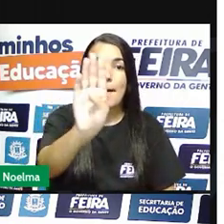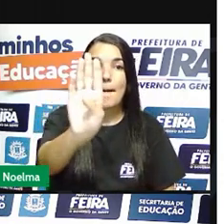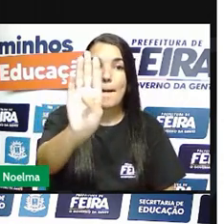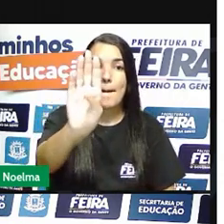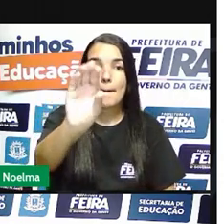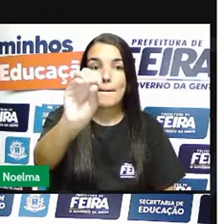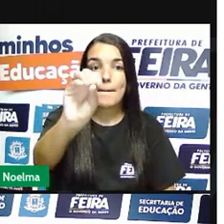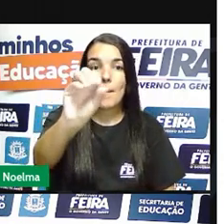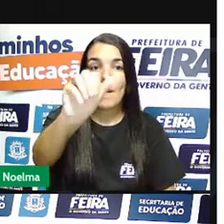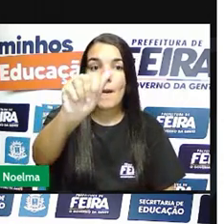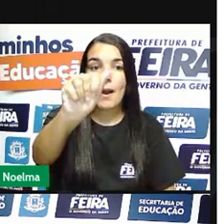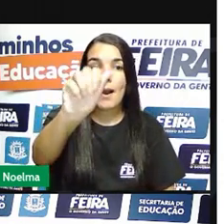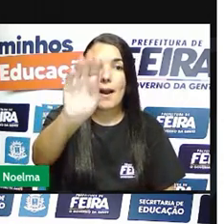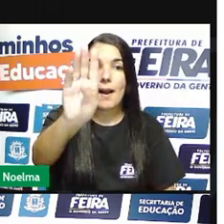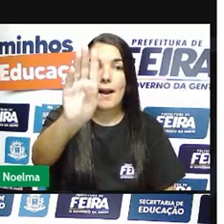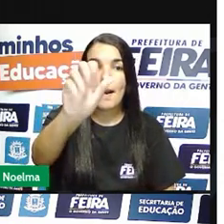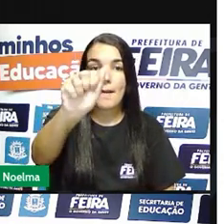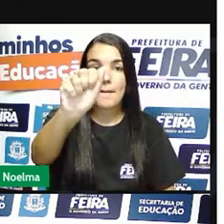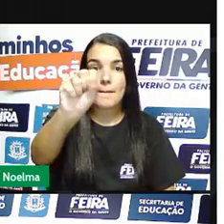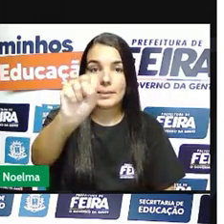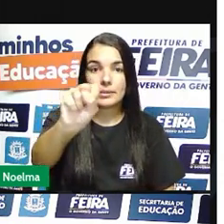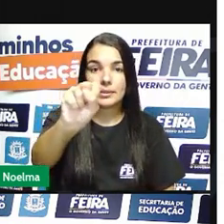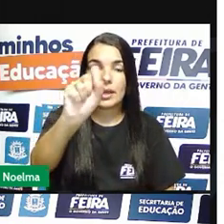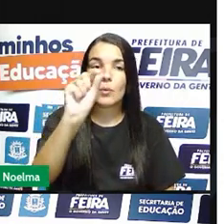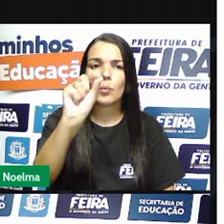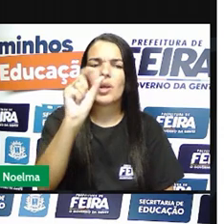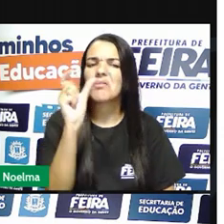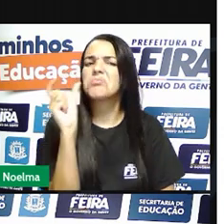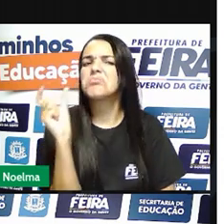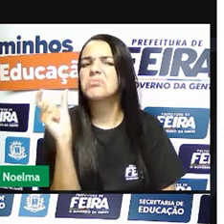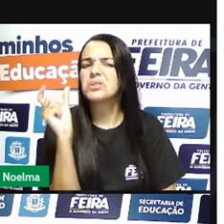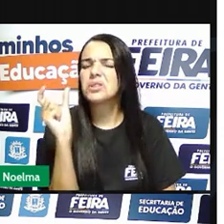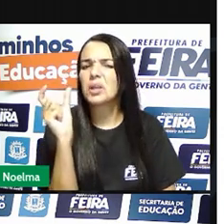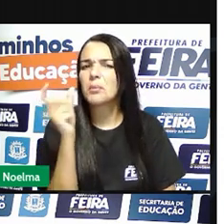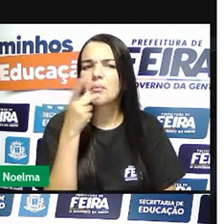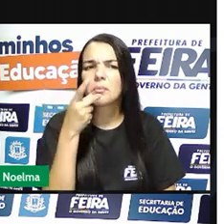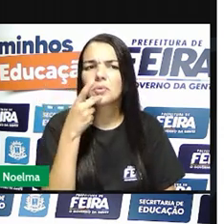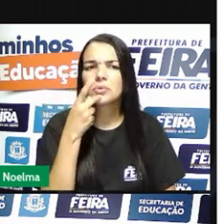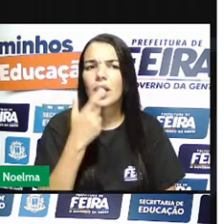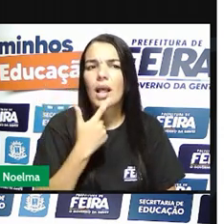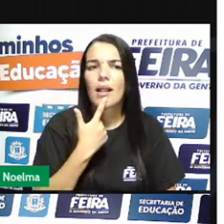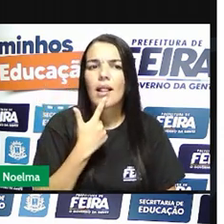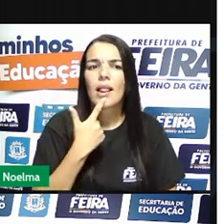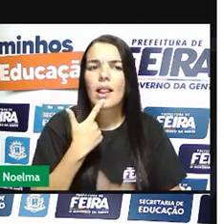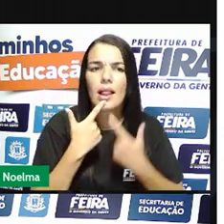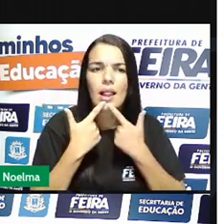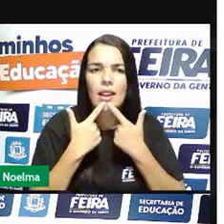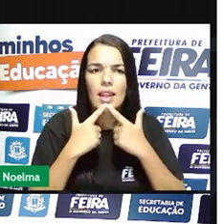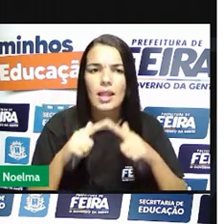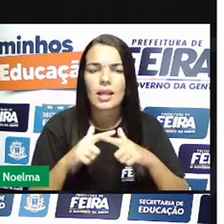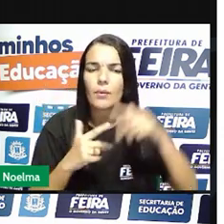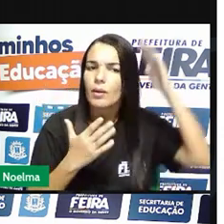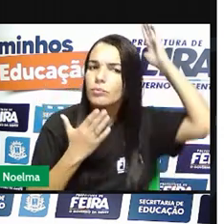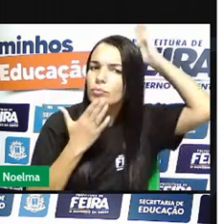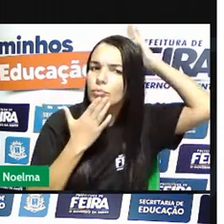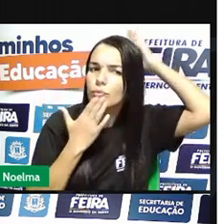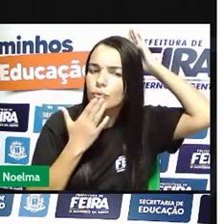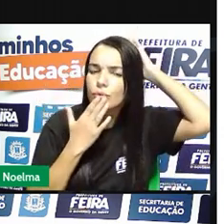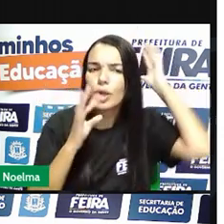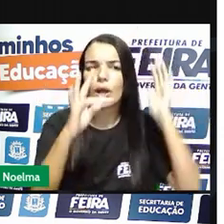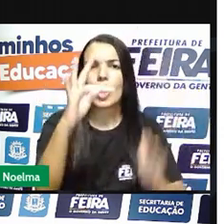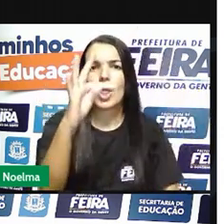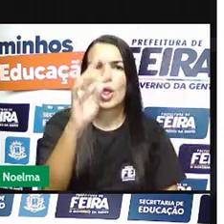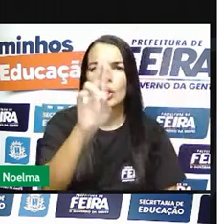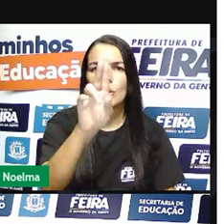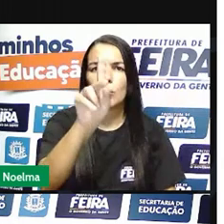A mais aceita é a referência à língua tupi, que quer dizer, os que invadem, é